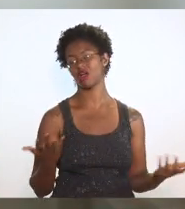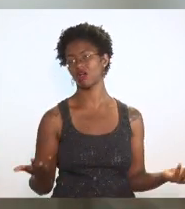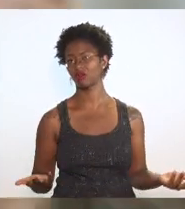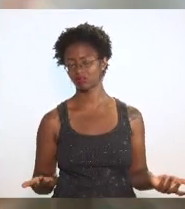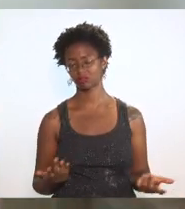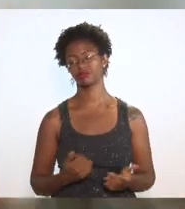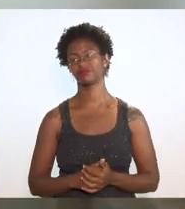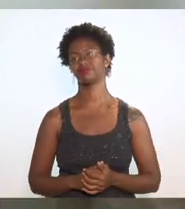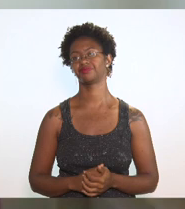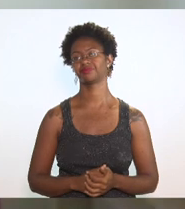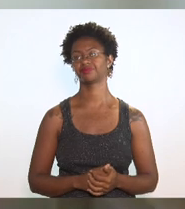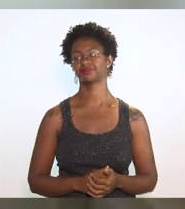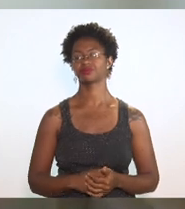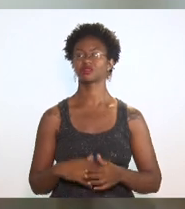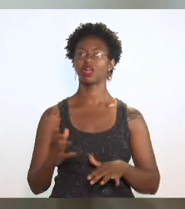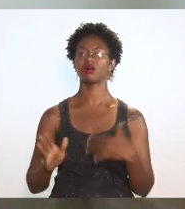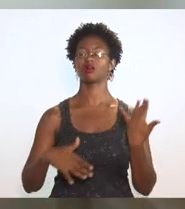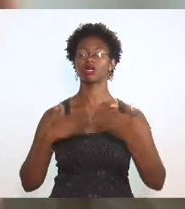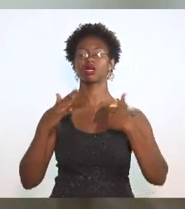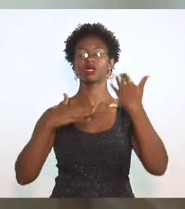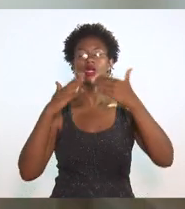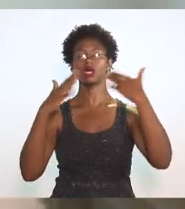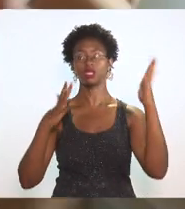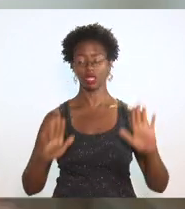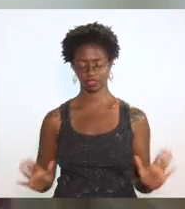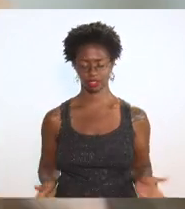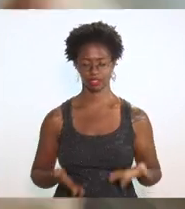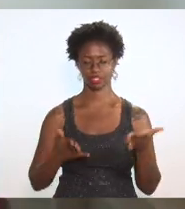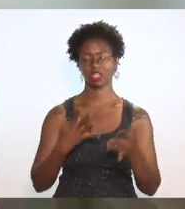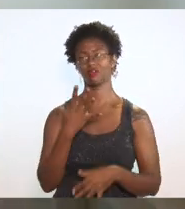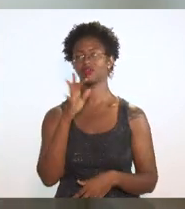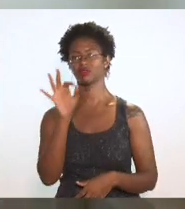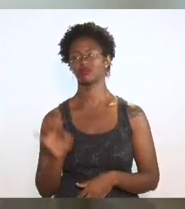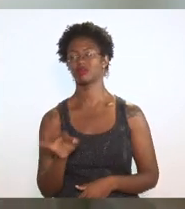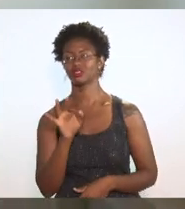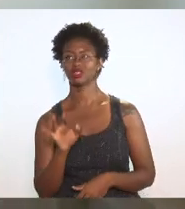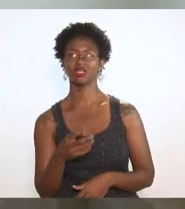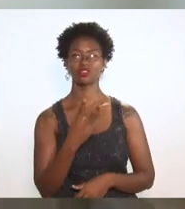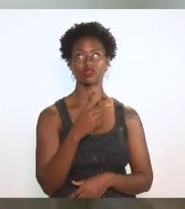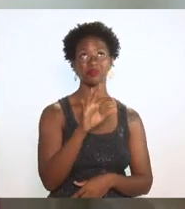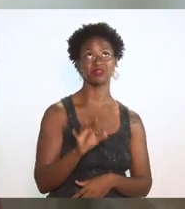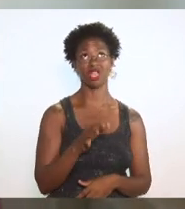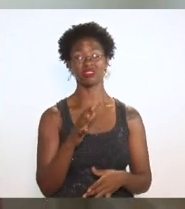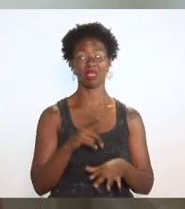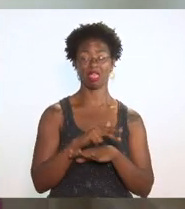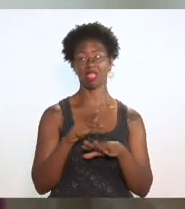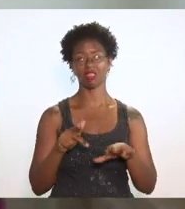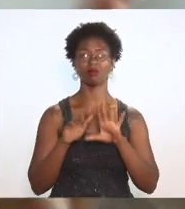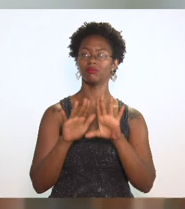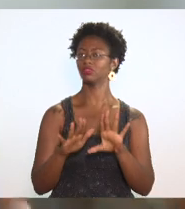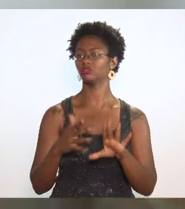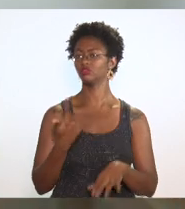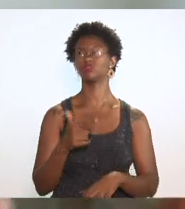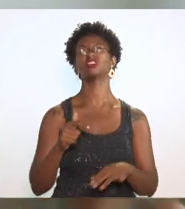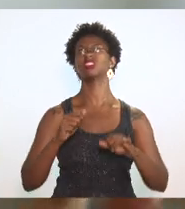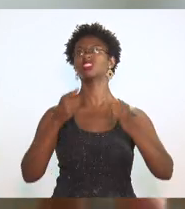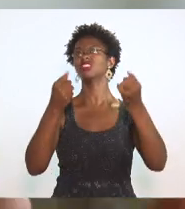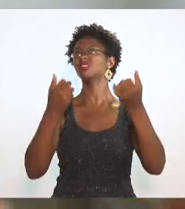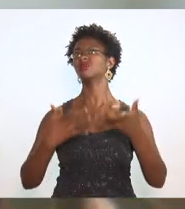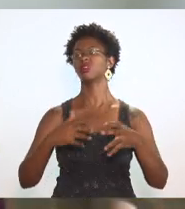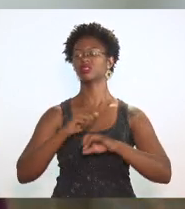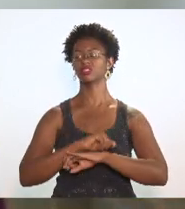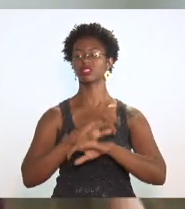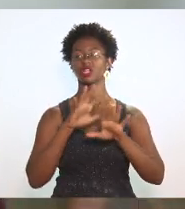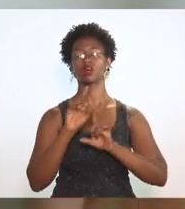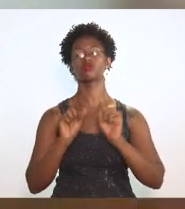vai crescer os incentivos 4% 2% mas não está explicitado o que está dentro desse valor